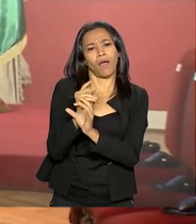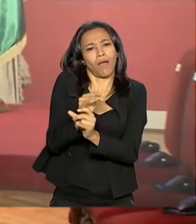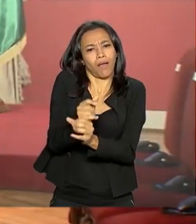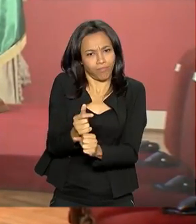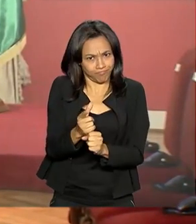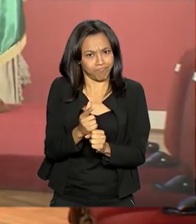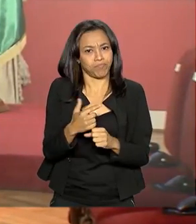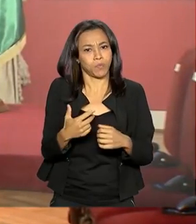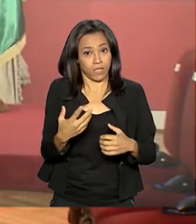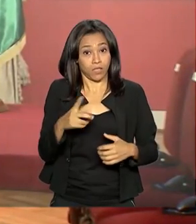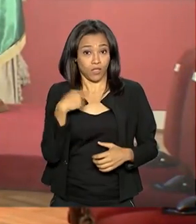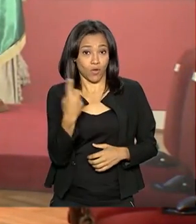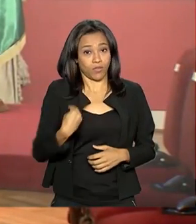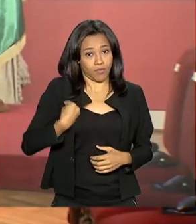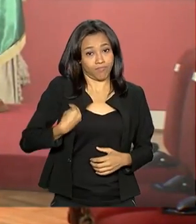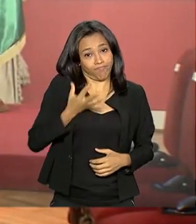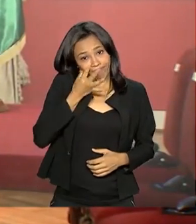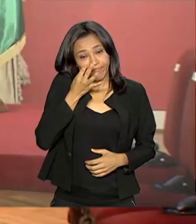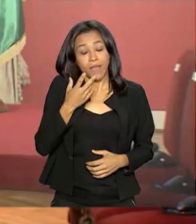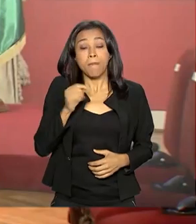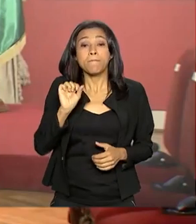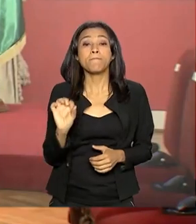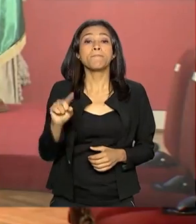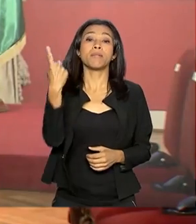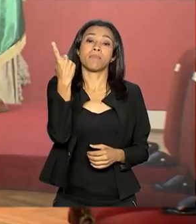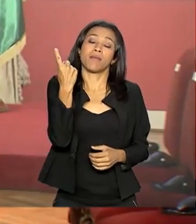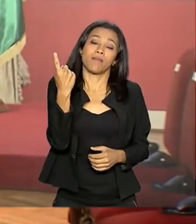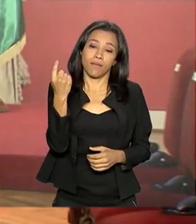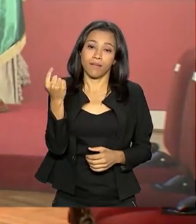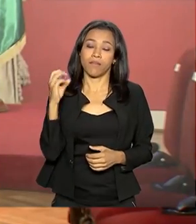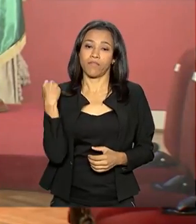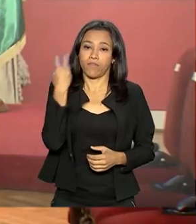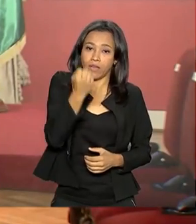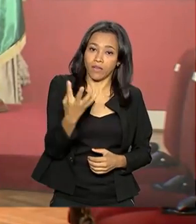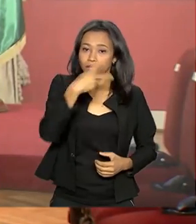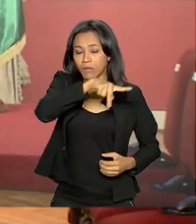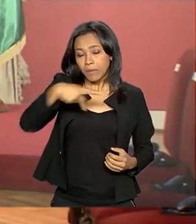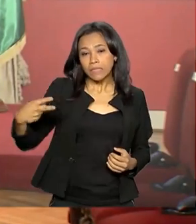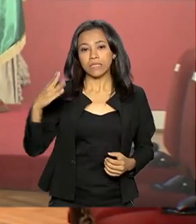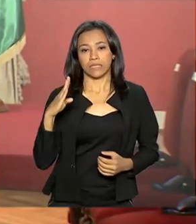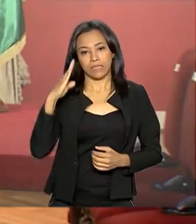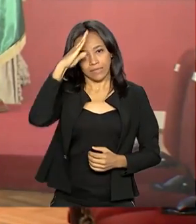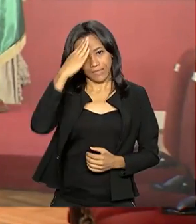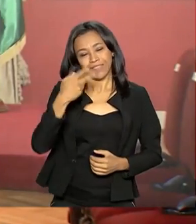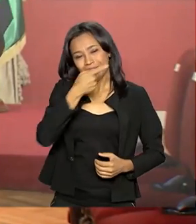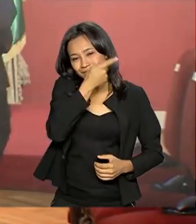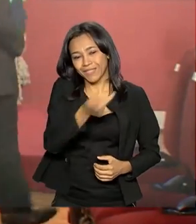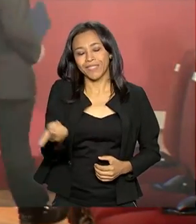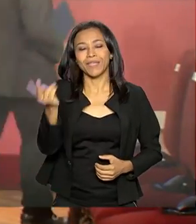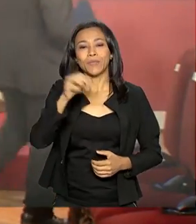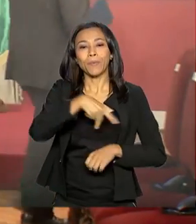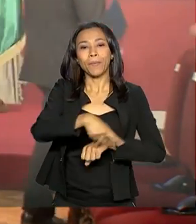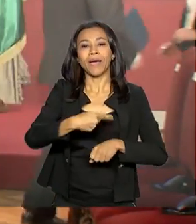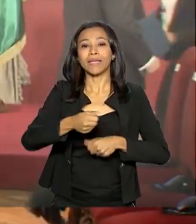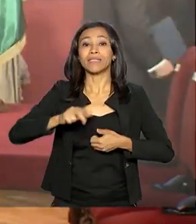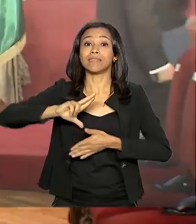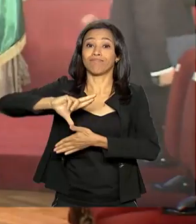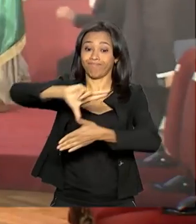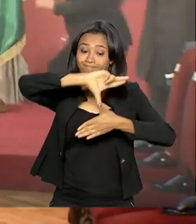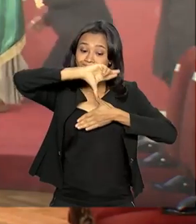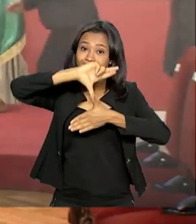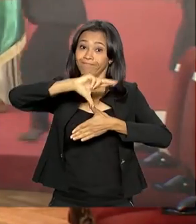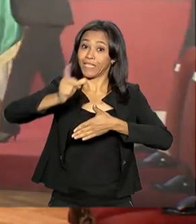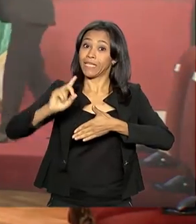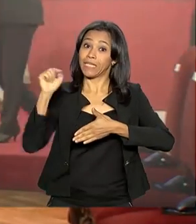estamos nessa viagem, a primeira viagem do presidente Jair Bolsonaro a um país da América Latina, país que ele escolheu para fazer essa